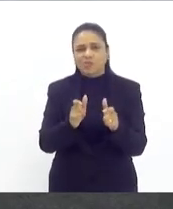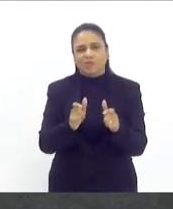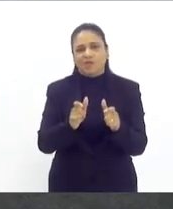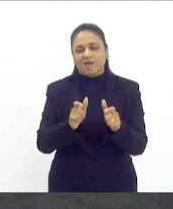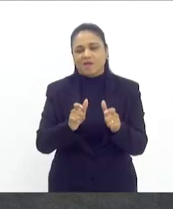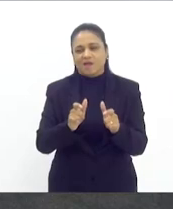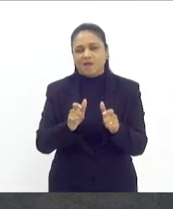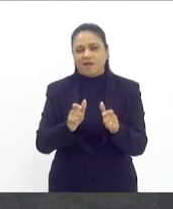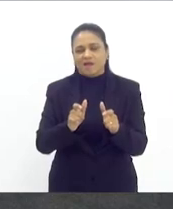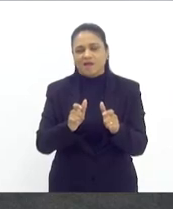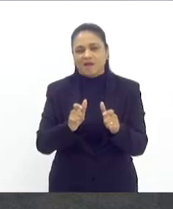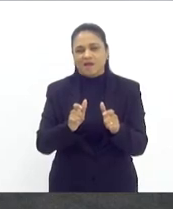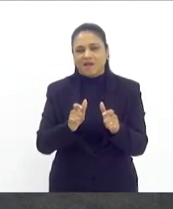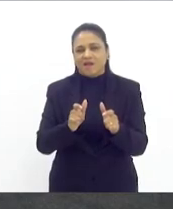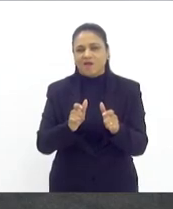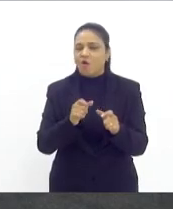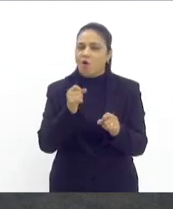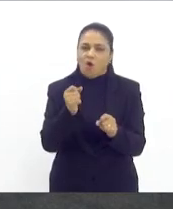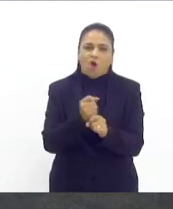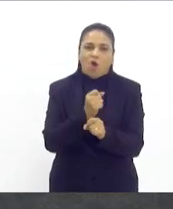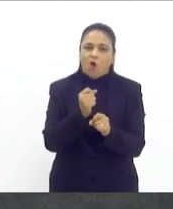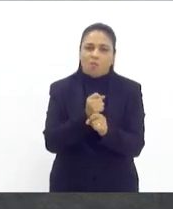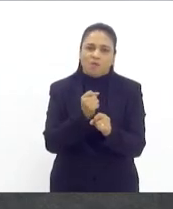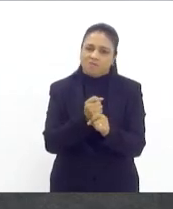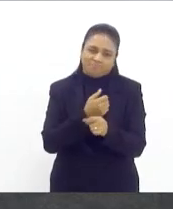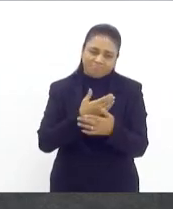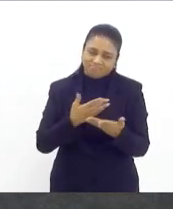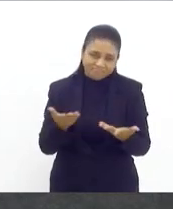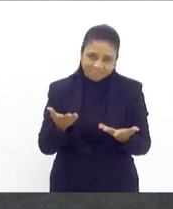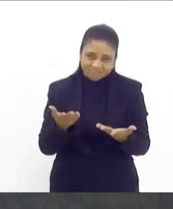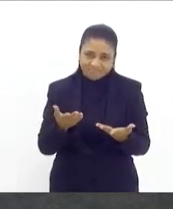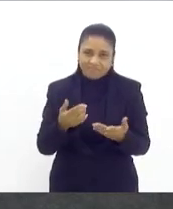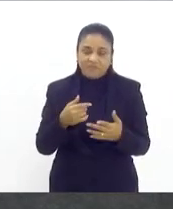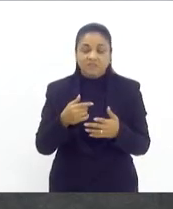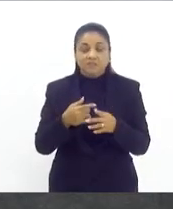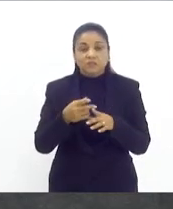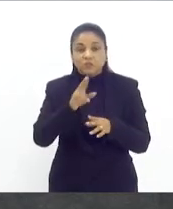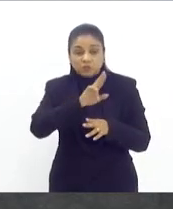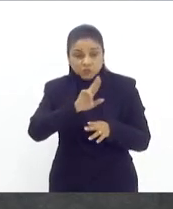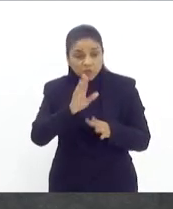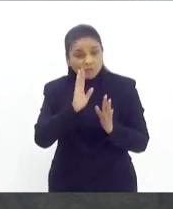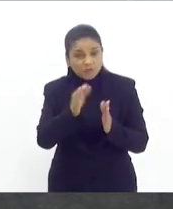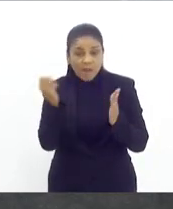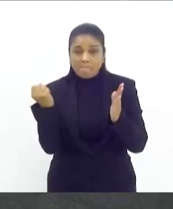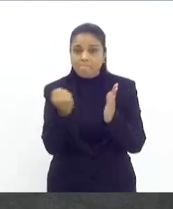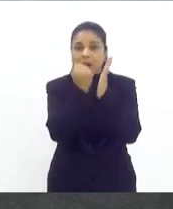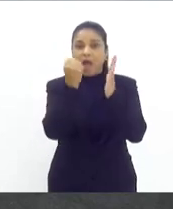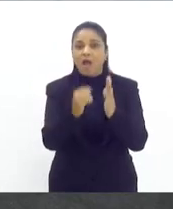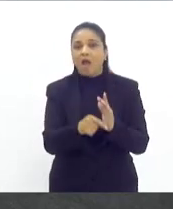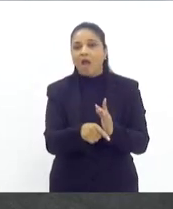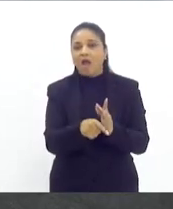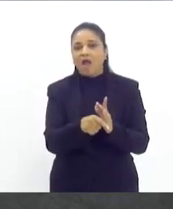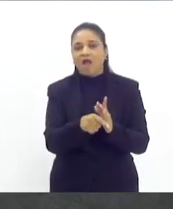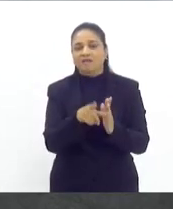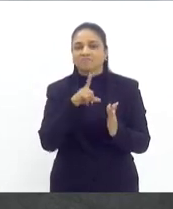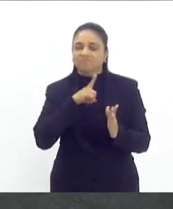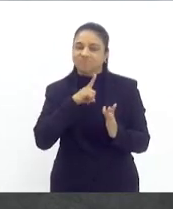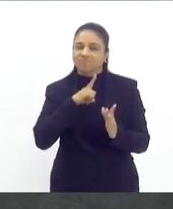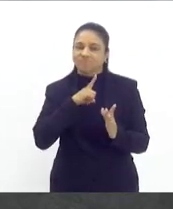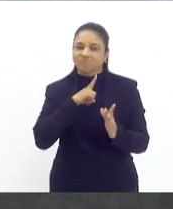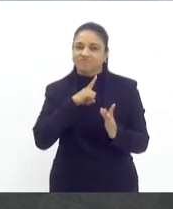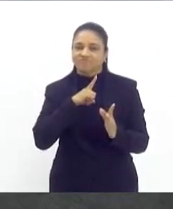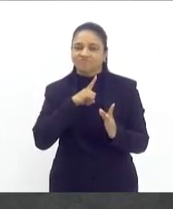qualquer obra, etc., etc. Porque, o nome anterior está lá, ele teve o seu mérito.